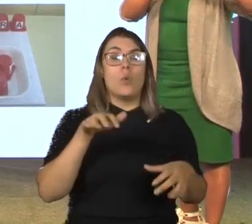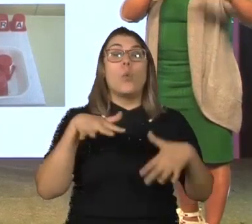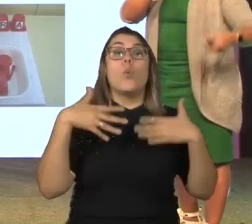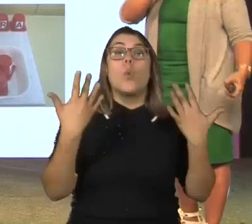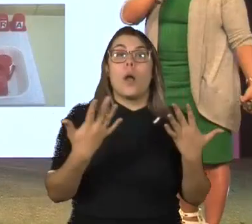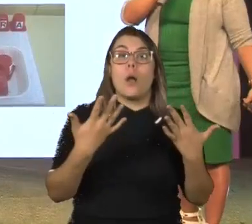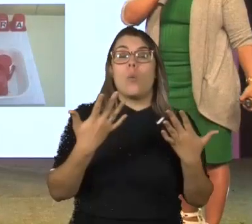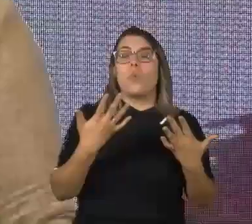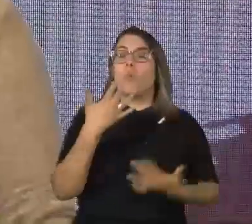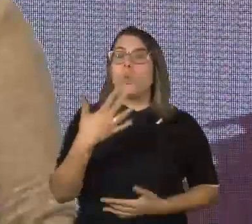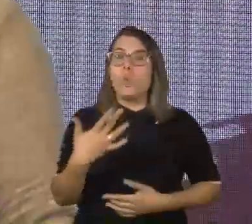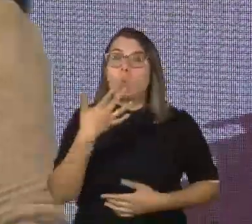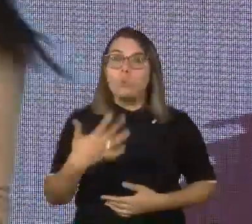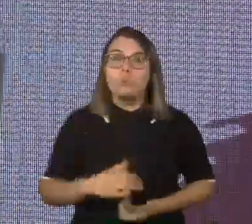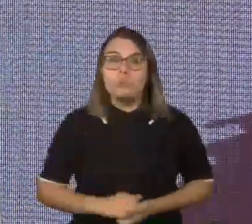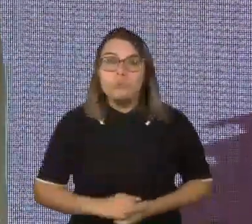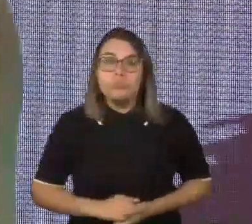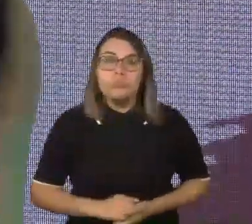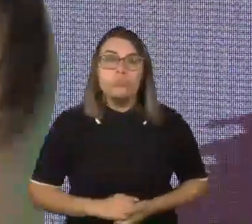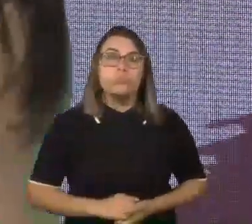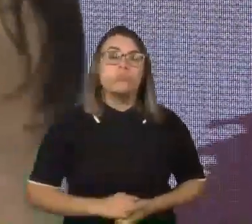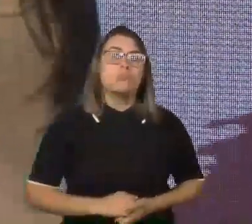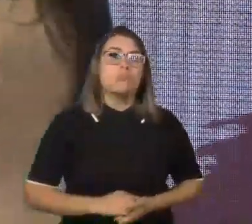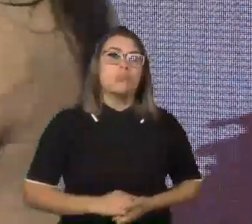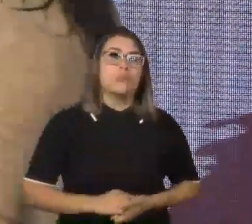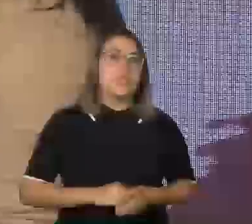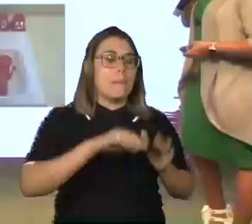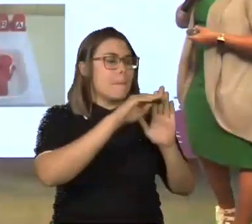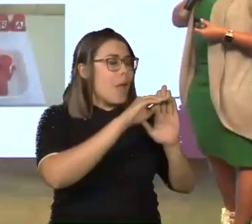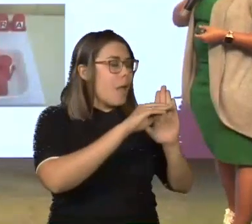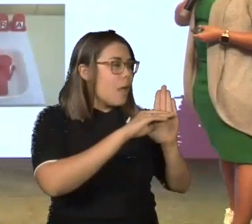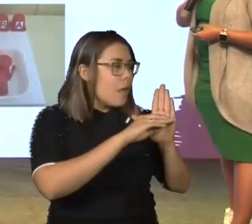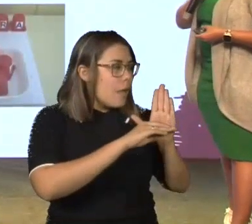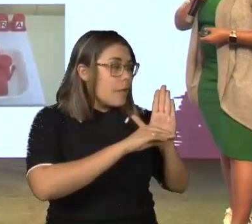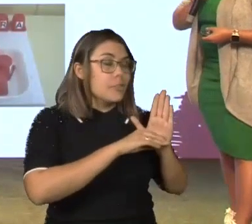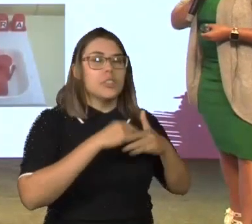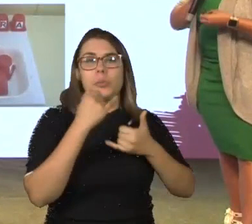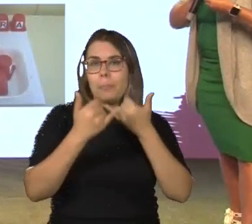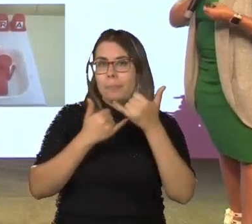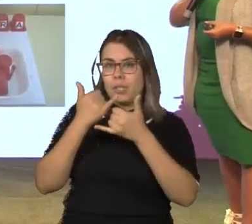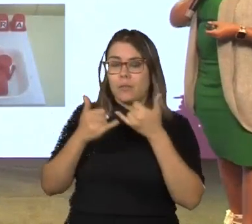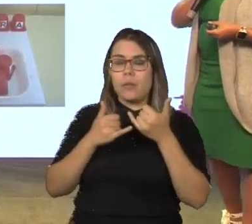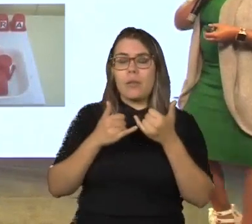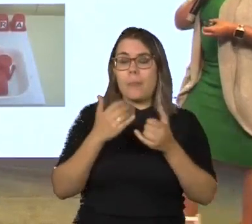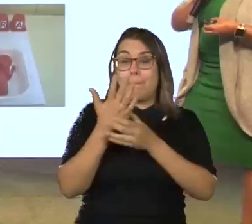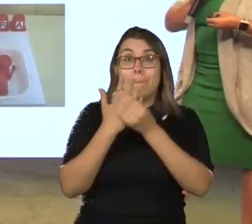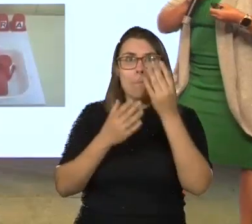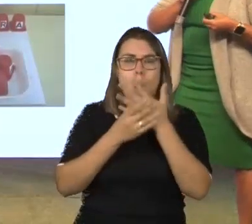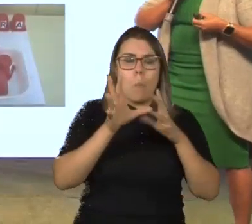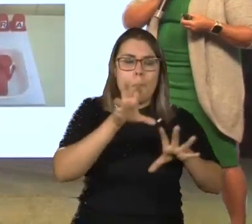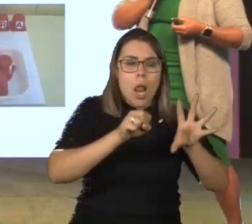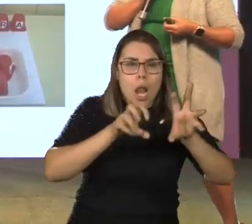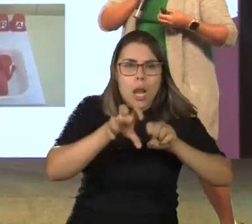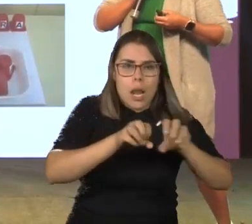Respondeu, expressou. Aí são etapas de lúdico onde são materiais palpáveis, materiais